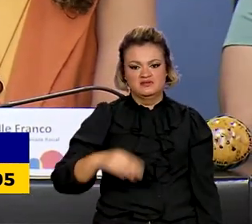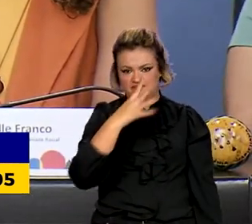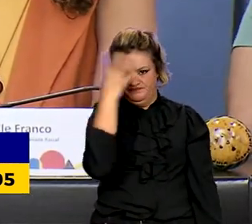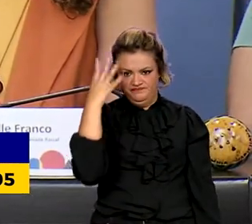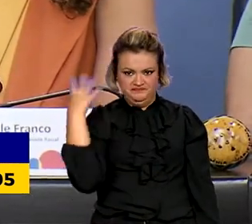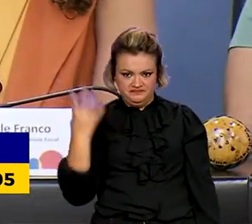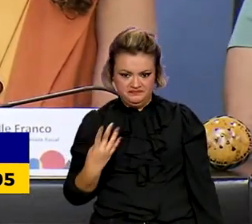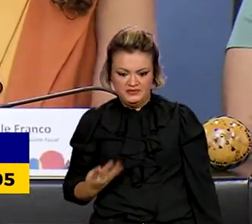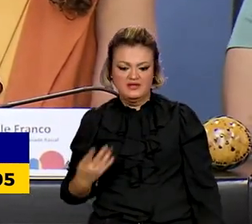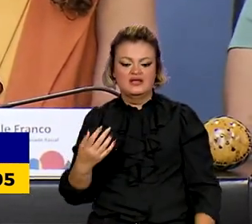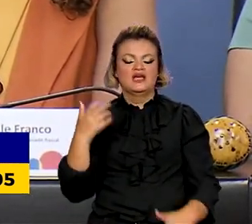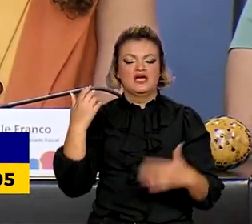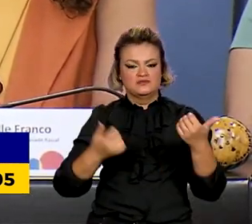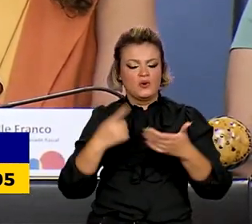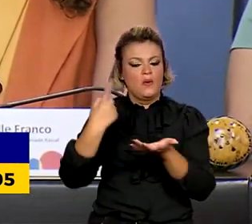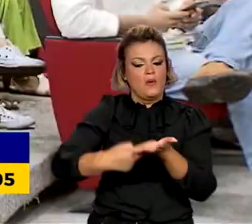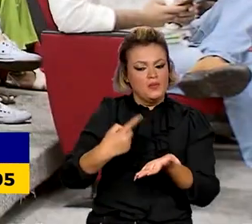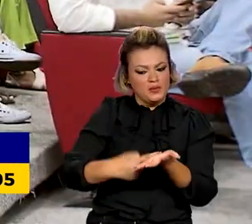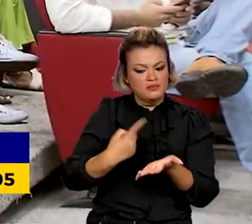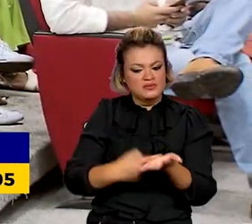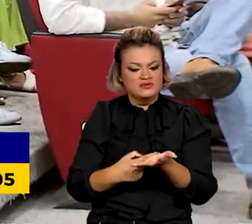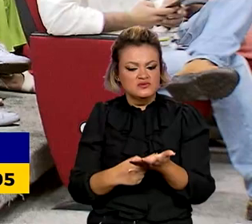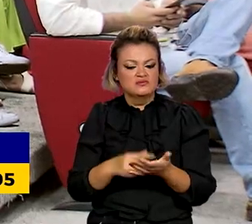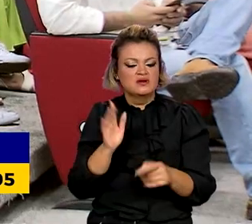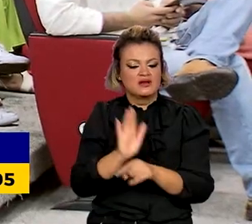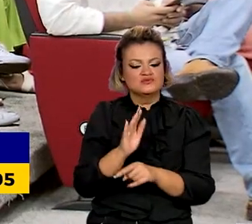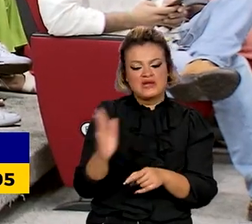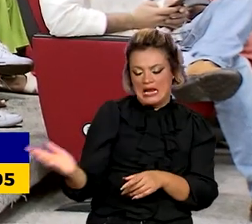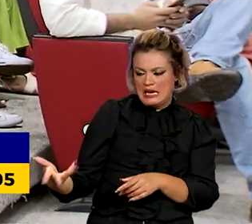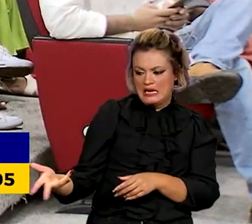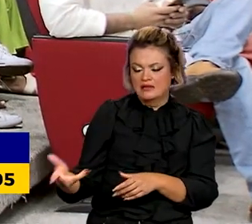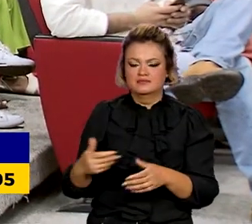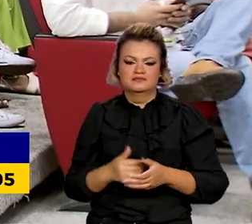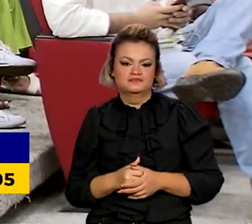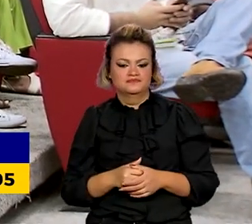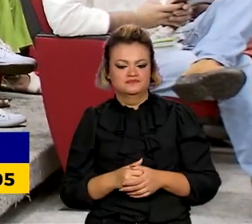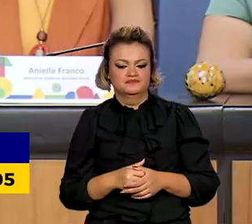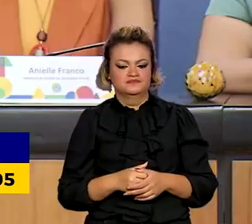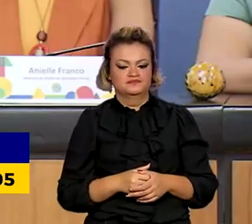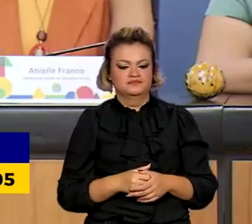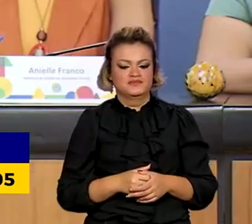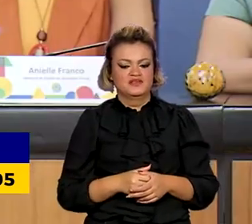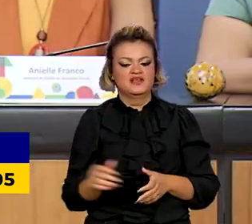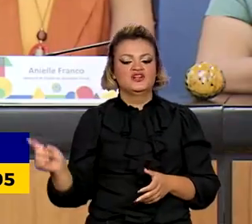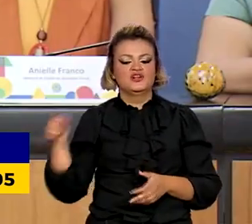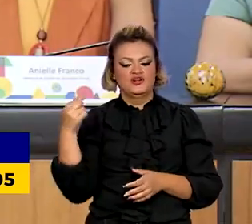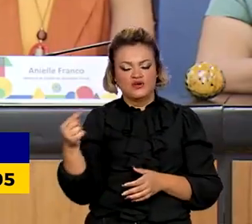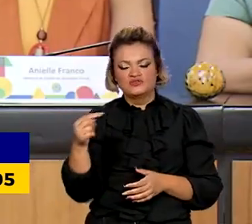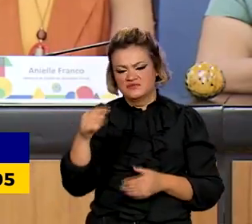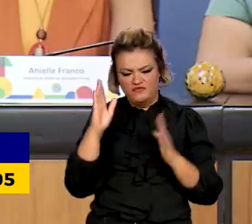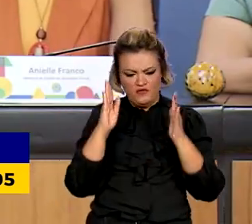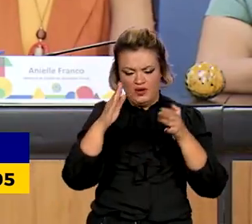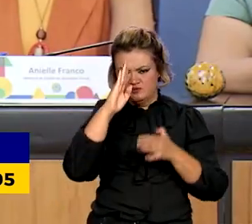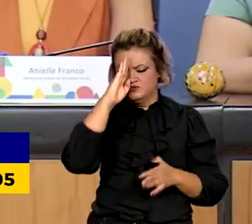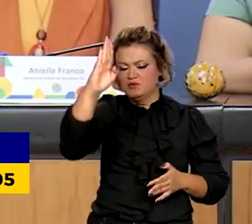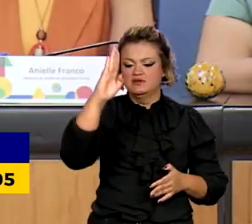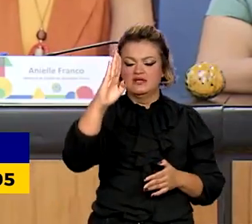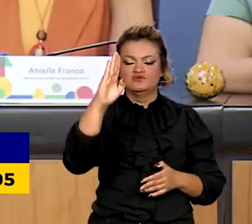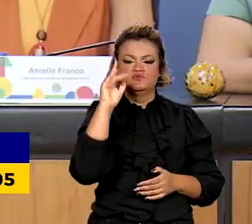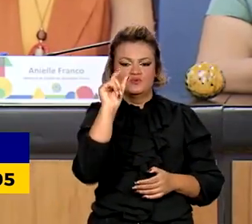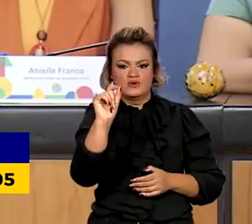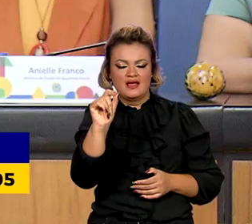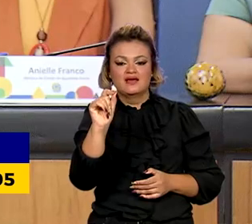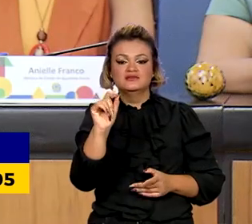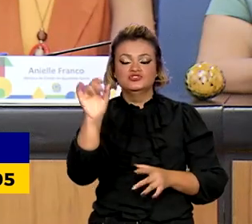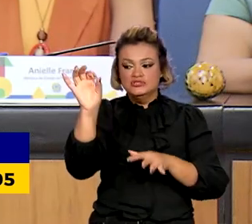aproveitou para reforçar o compromisso com a celeridade nas demarcações. Seguimos com a prioridade 1, que é